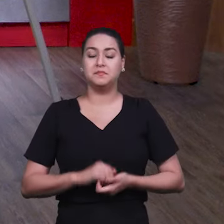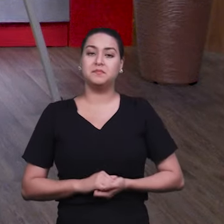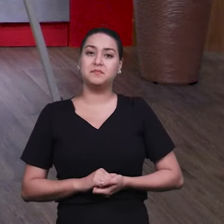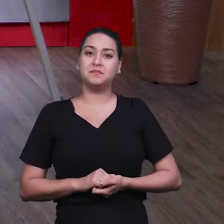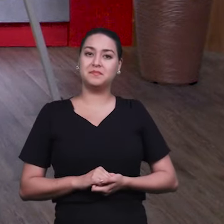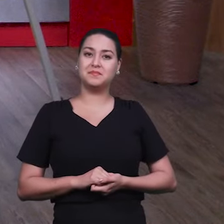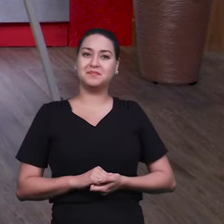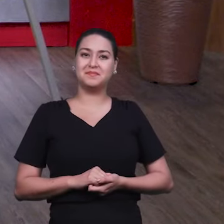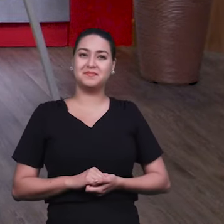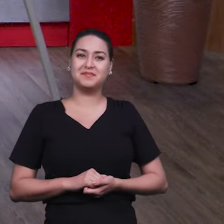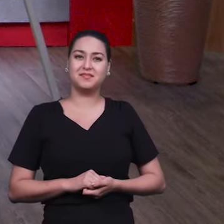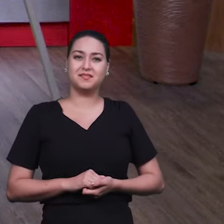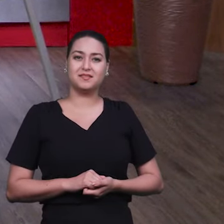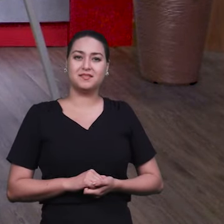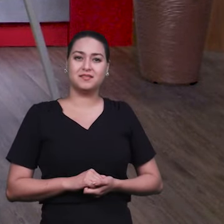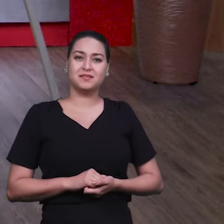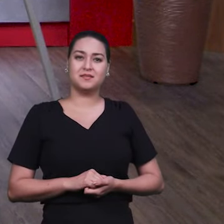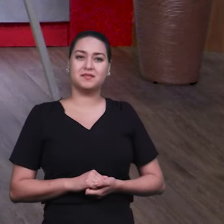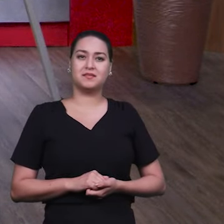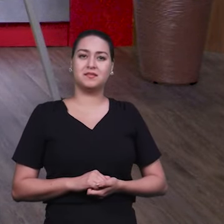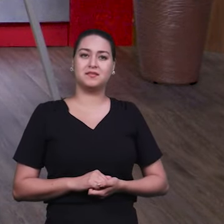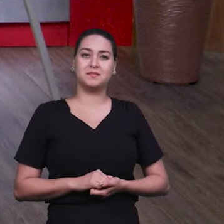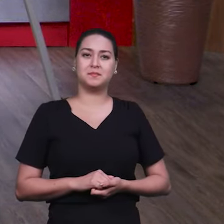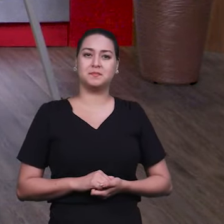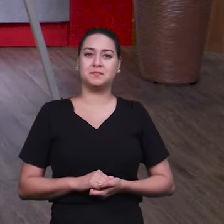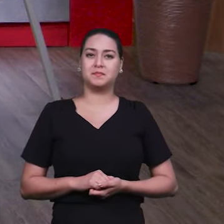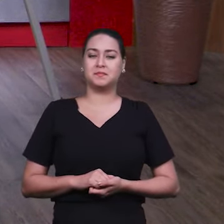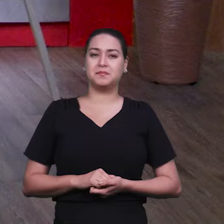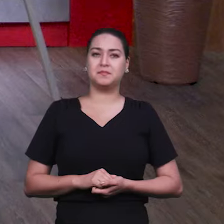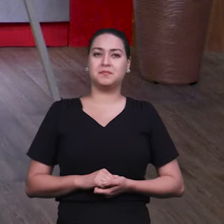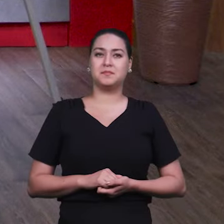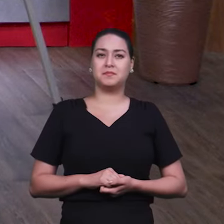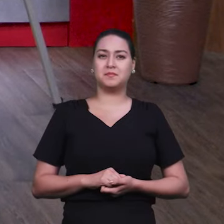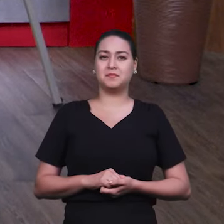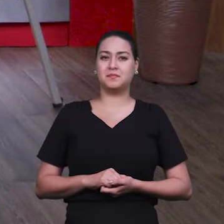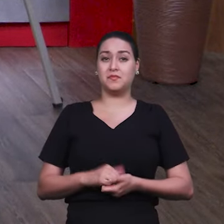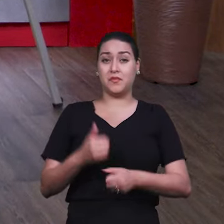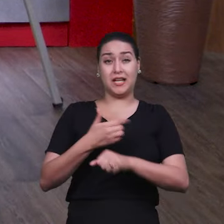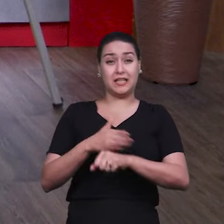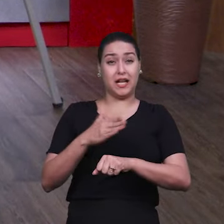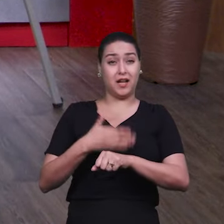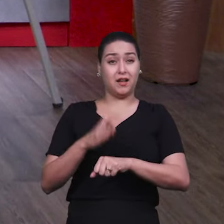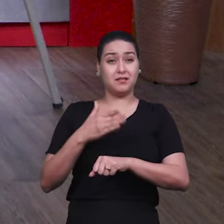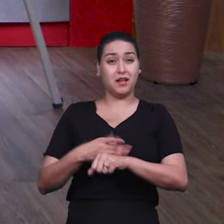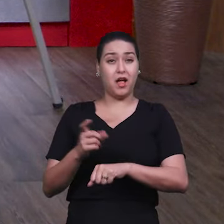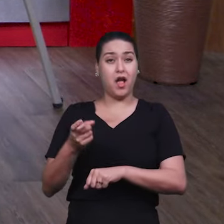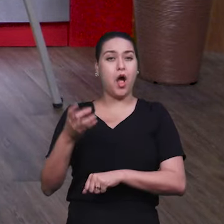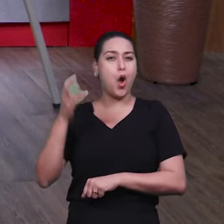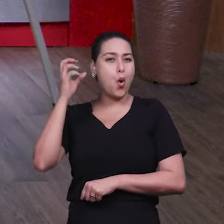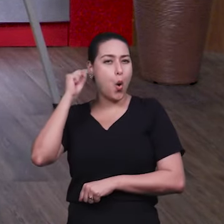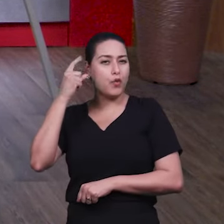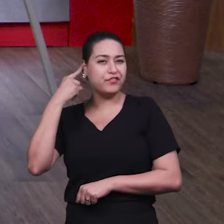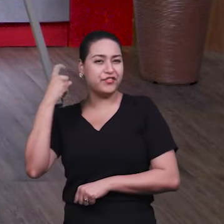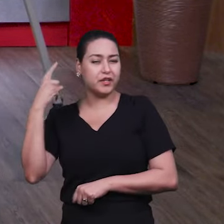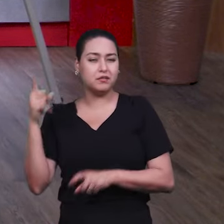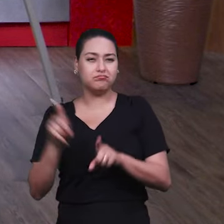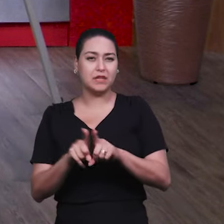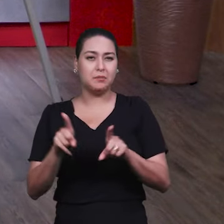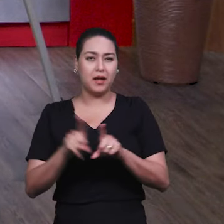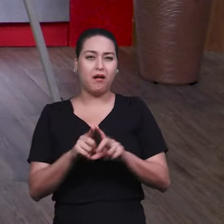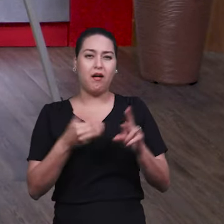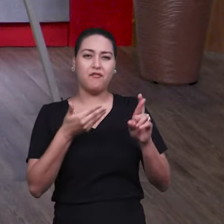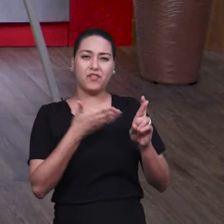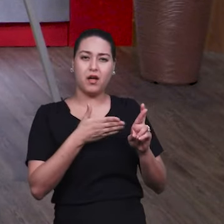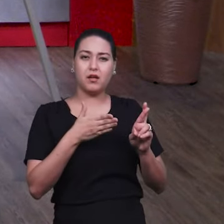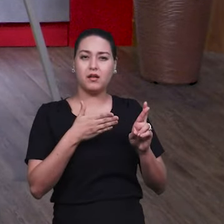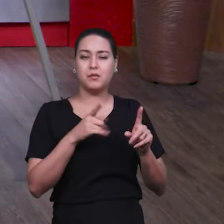A questão também da... A questão de treinar o ouvido, né? Tem a ver também com a referência. Sim. Por isso que,